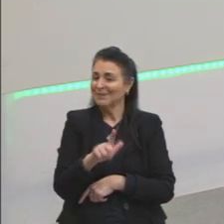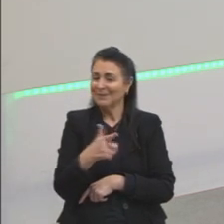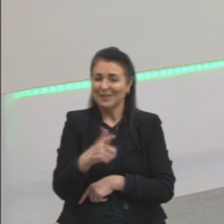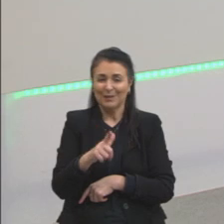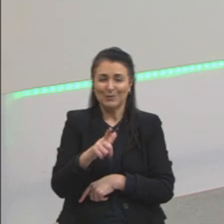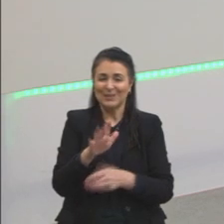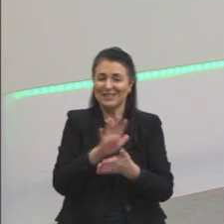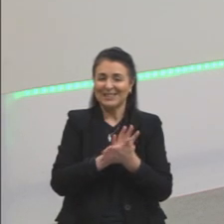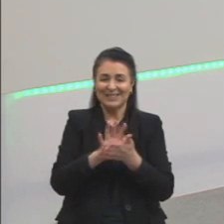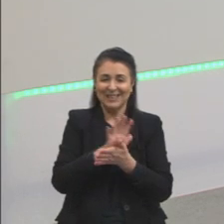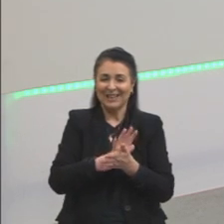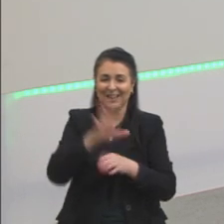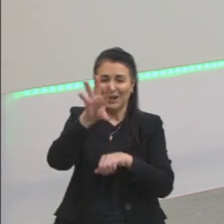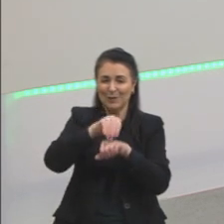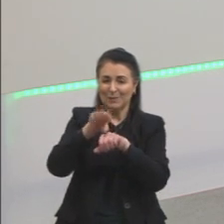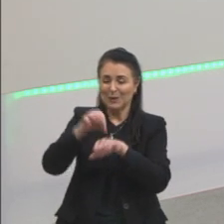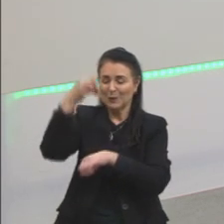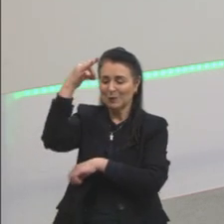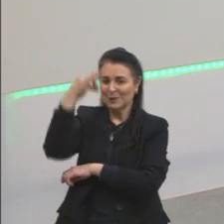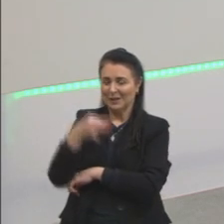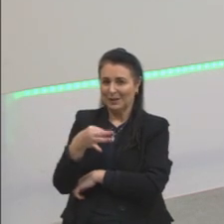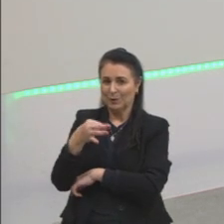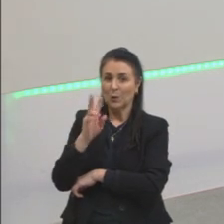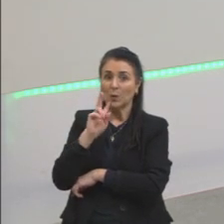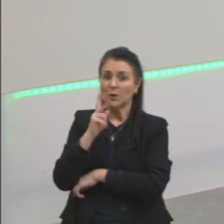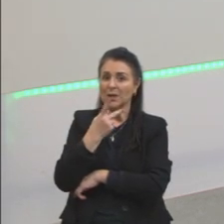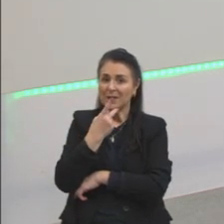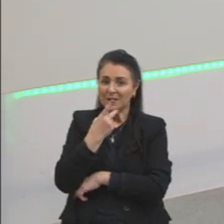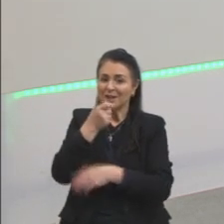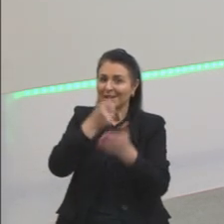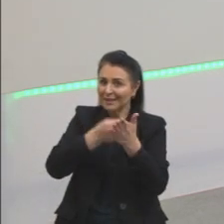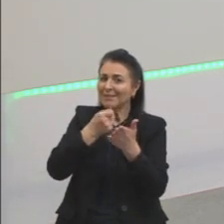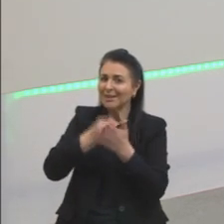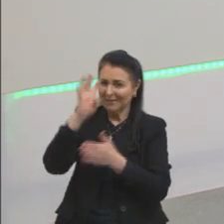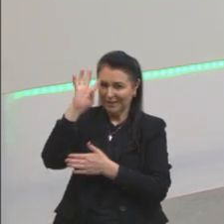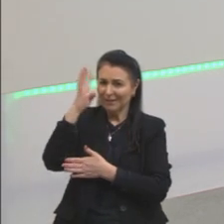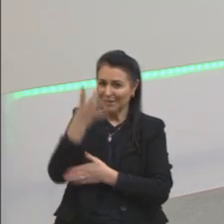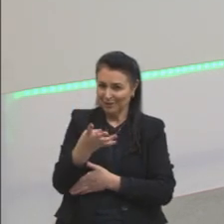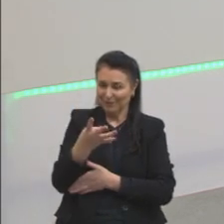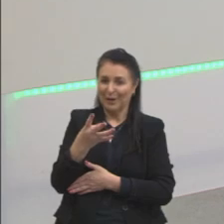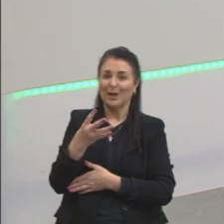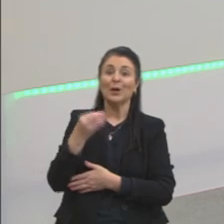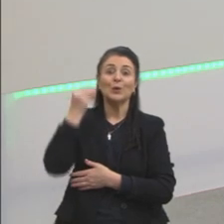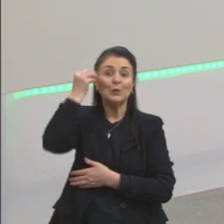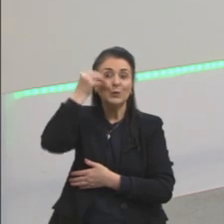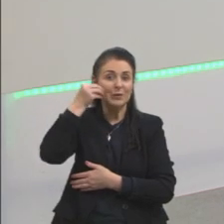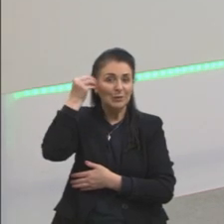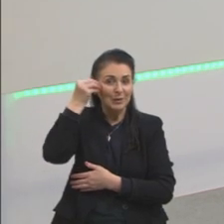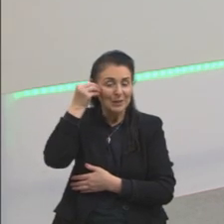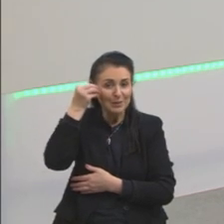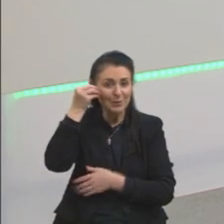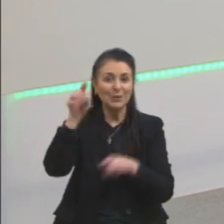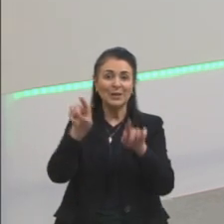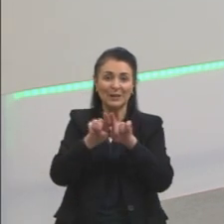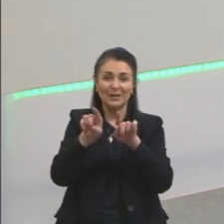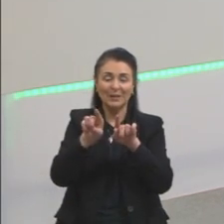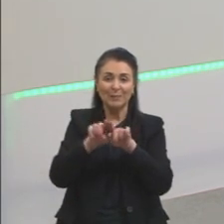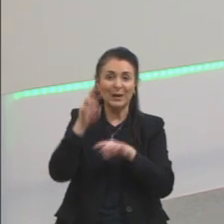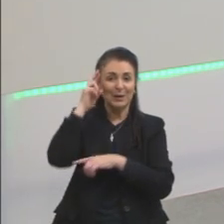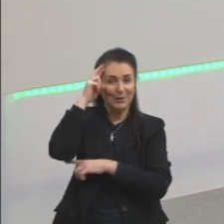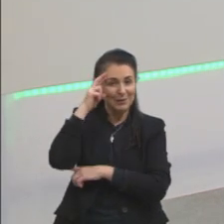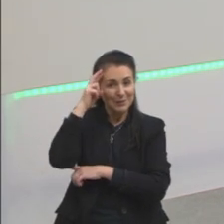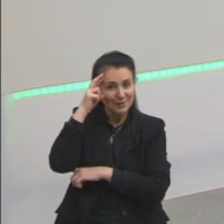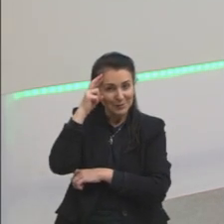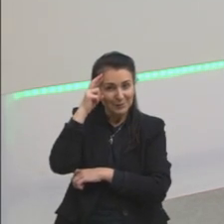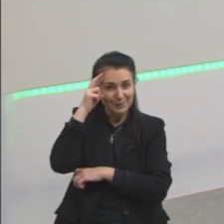Kant tenta resolver esse problema do racionalismo e do empirismo. Para o Kant, tanto o racionalismo como o empirismo, eles